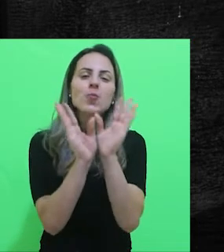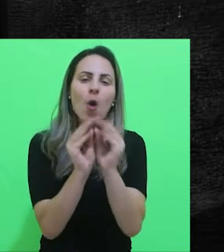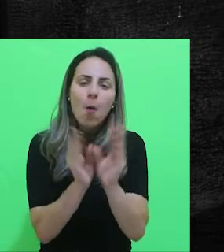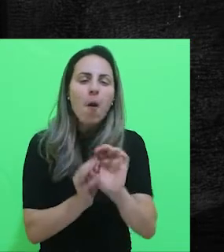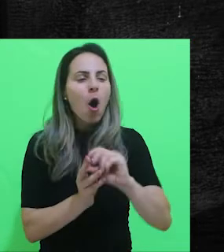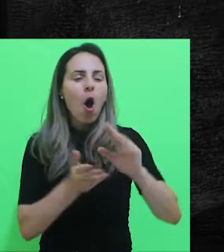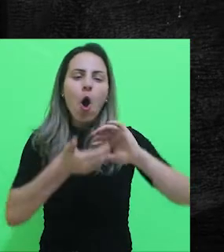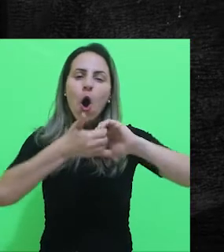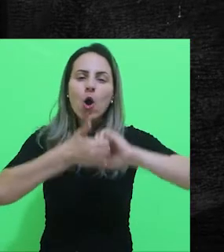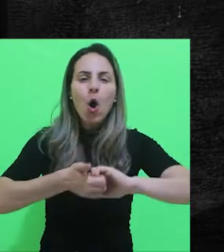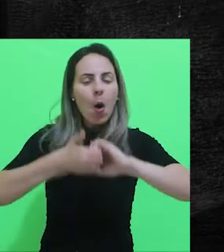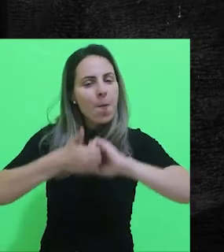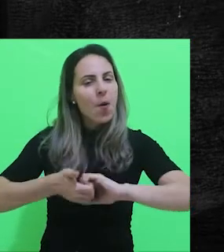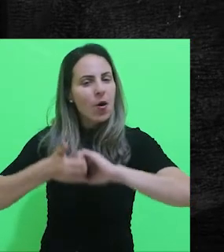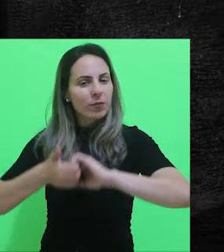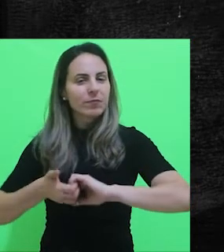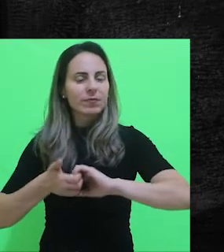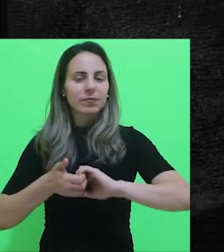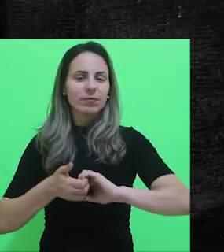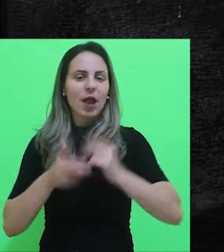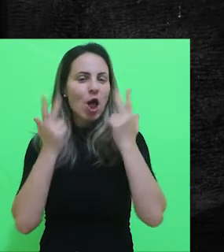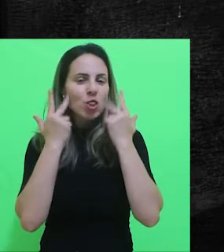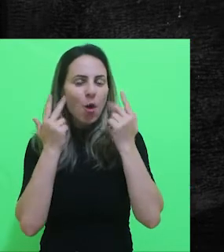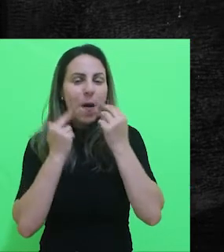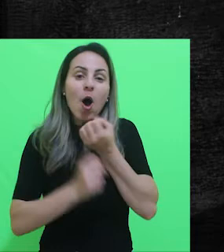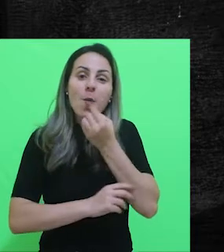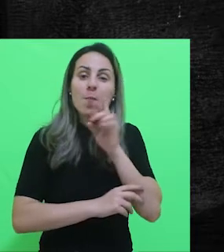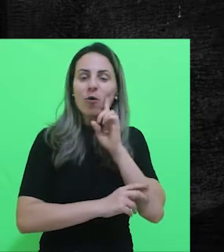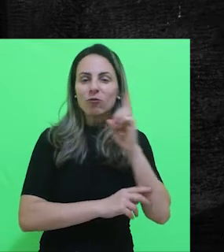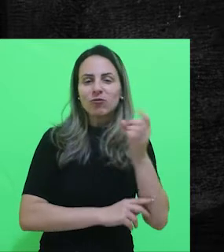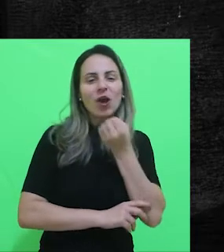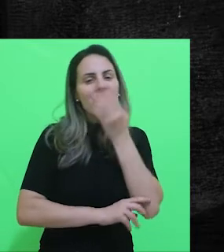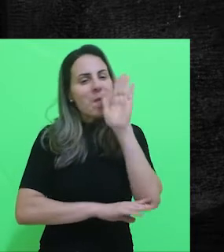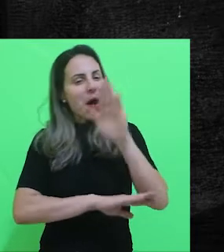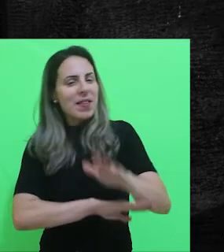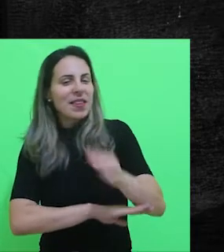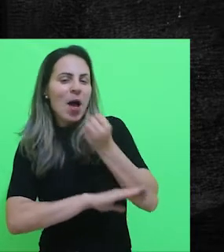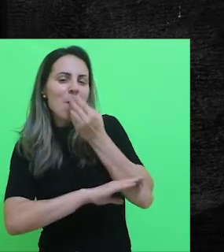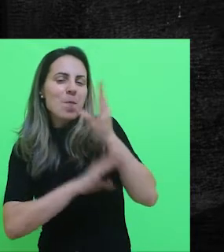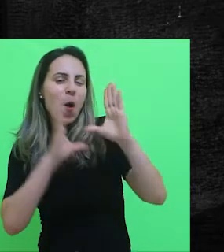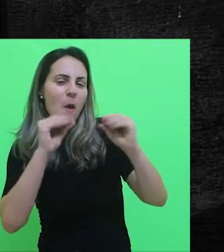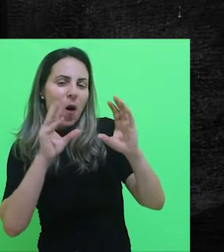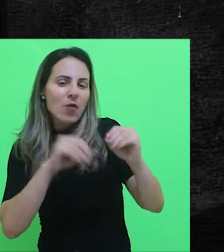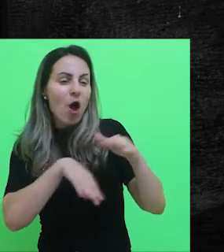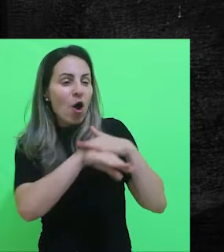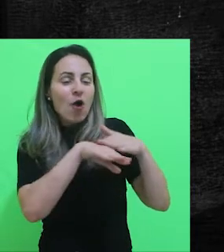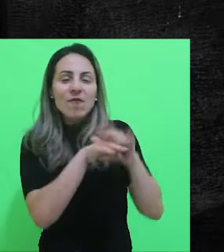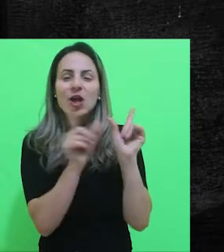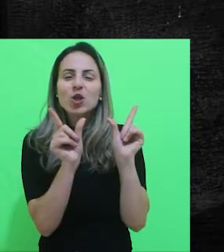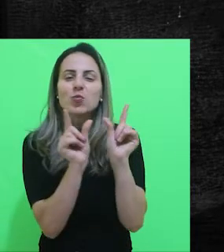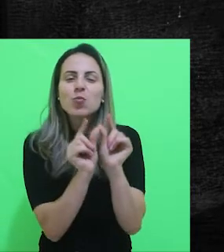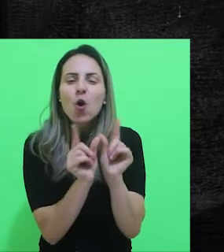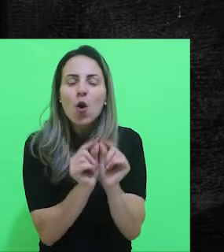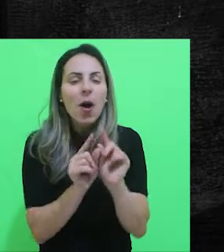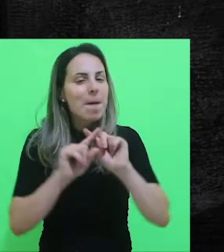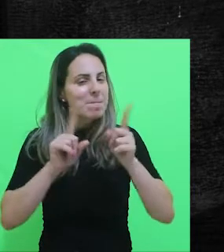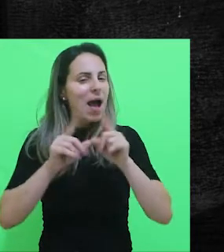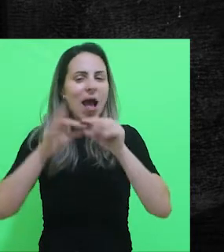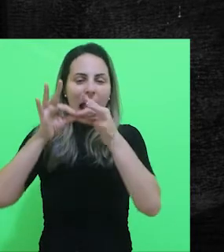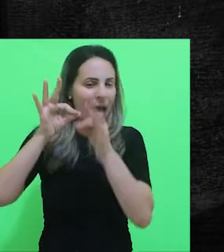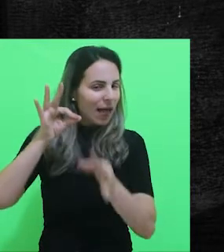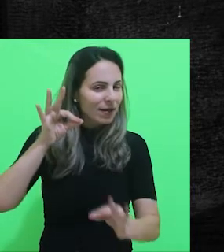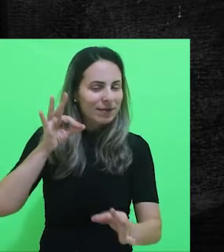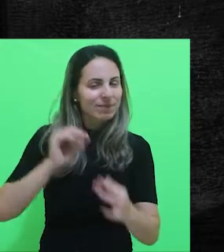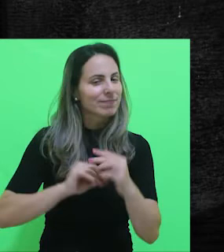cumprimento, as normas de educação padrão, ou seja, bom dia, boa tarde, boa noite. Converse minimamente com a pessoa, mas não estenda muito